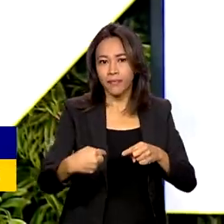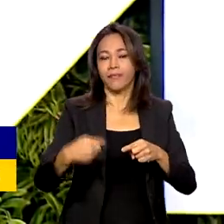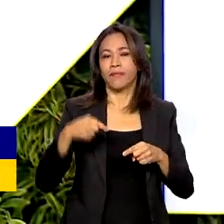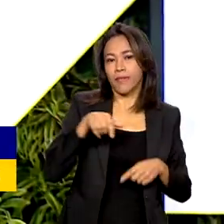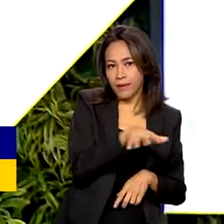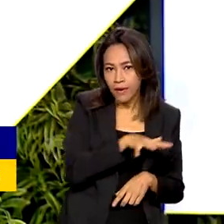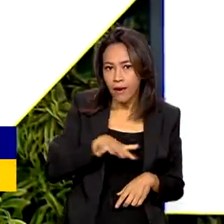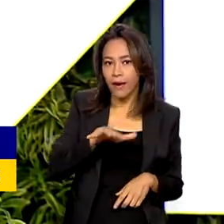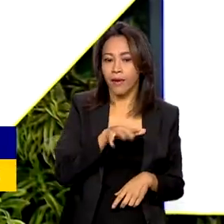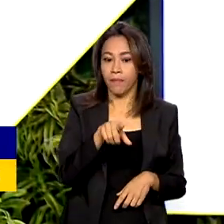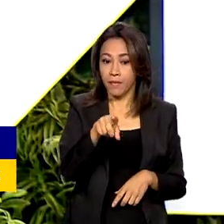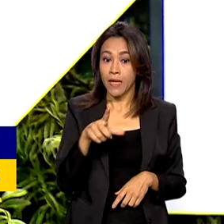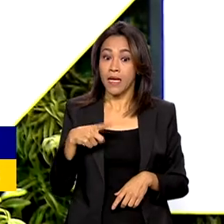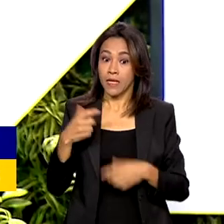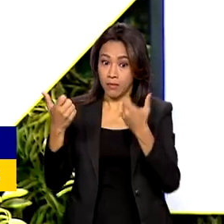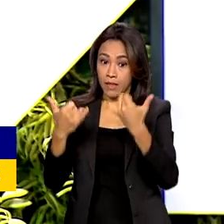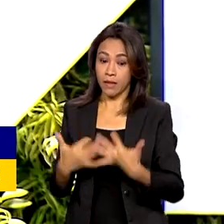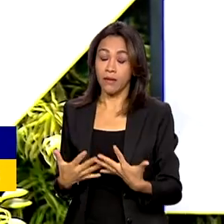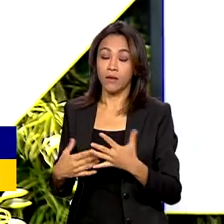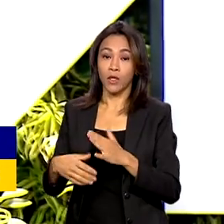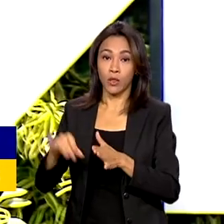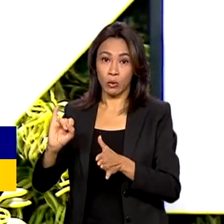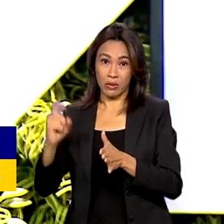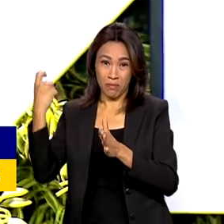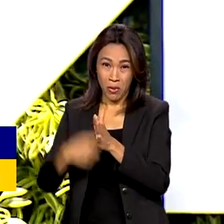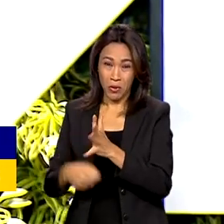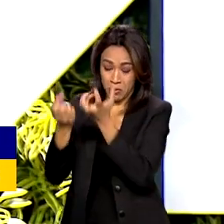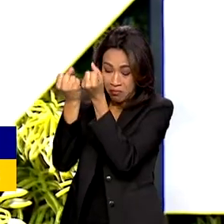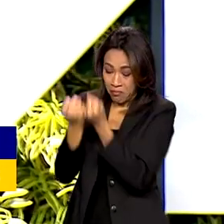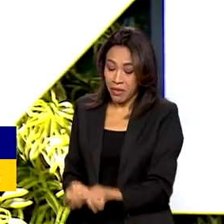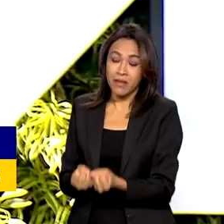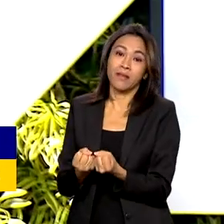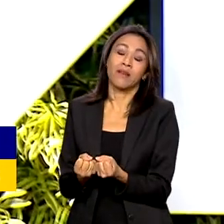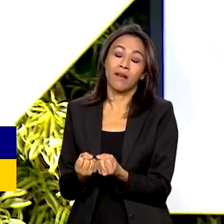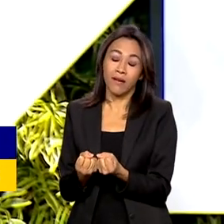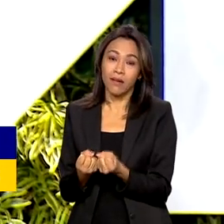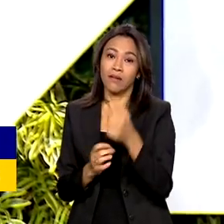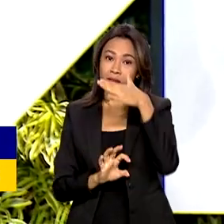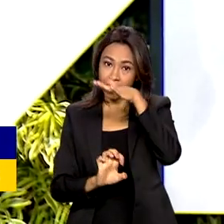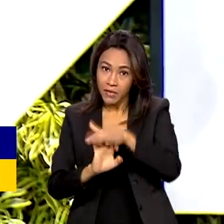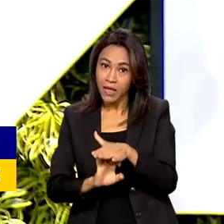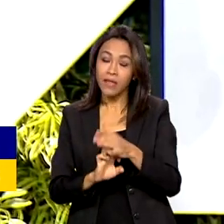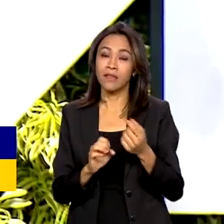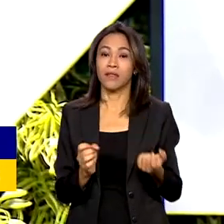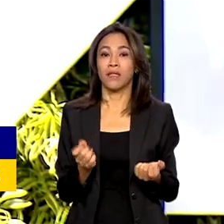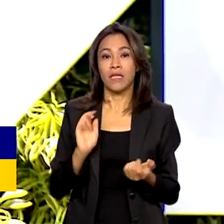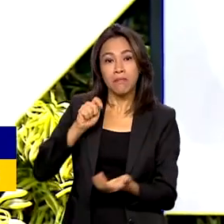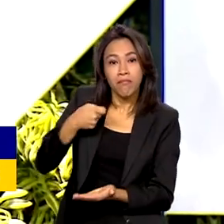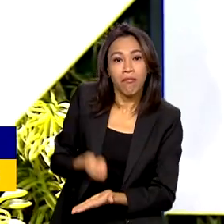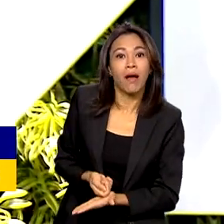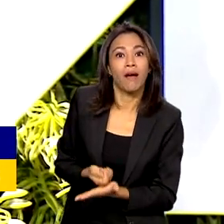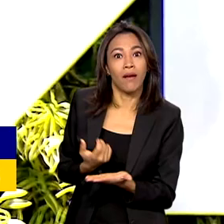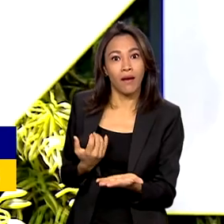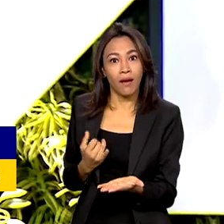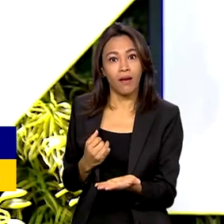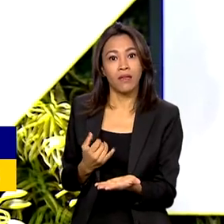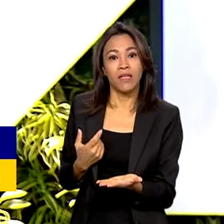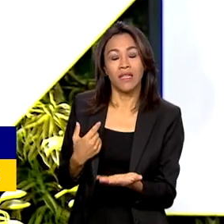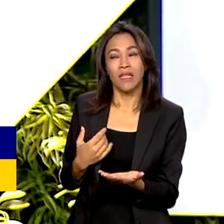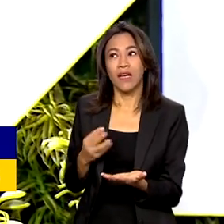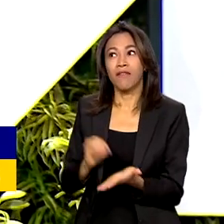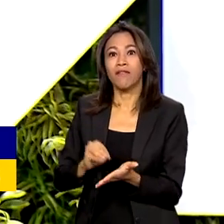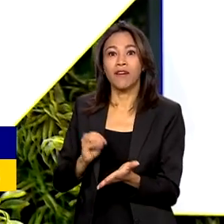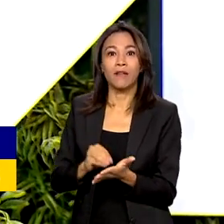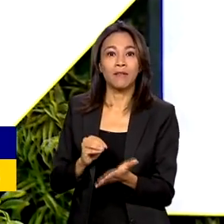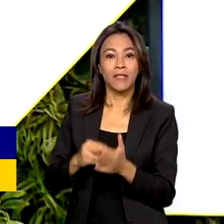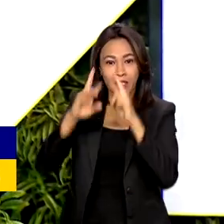da carga tributária ser elevada, o custo para pagar imposto e a insegurança jurídica é